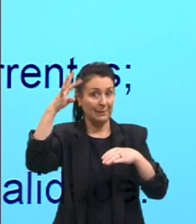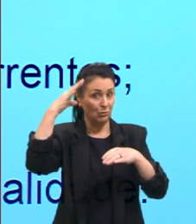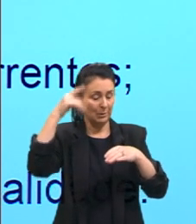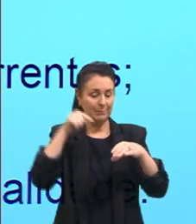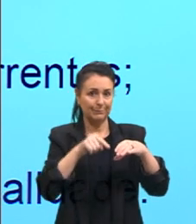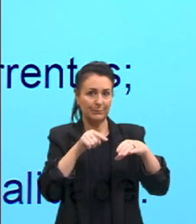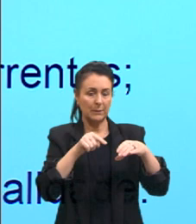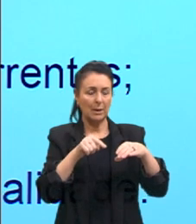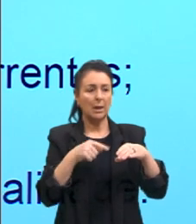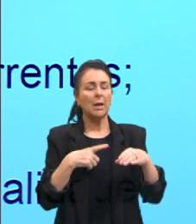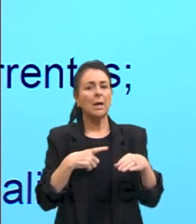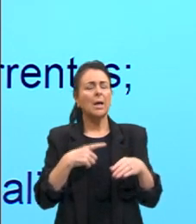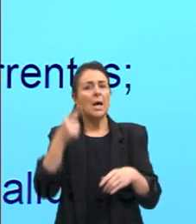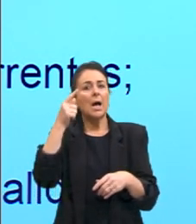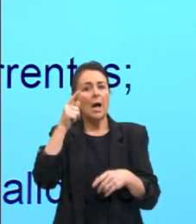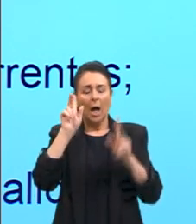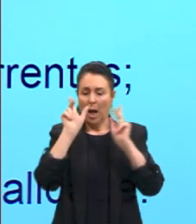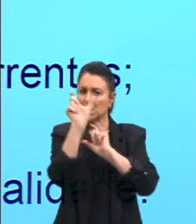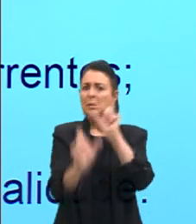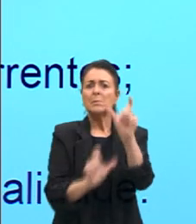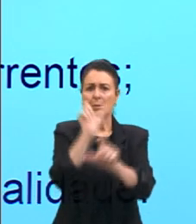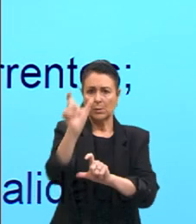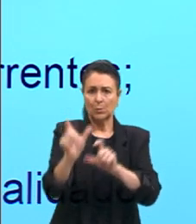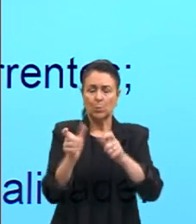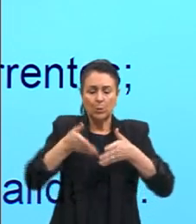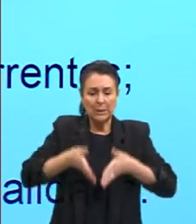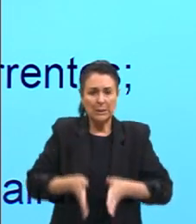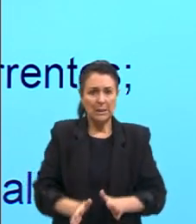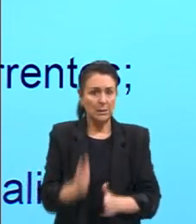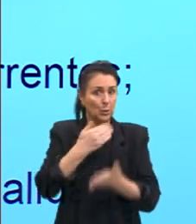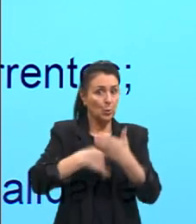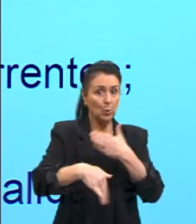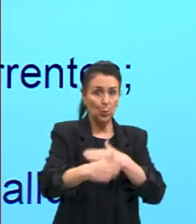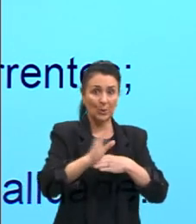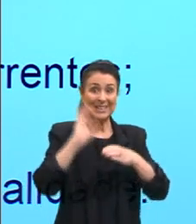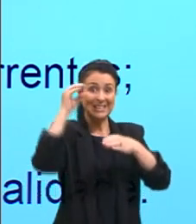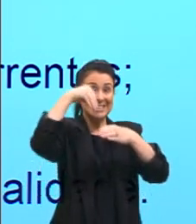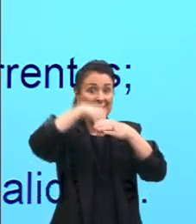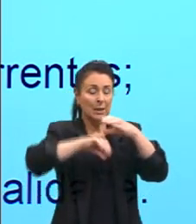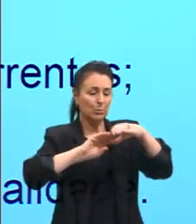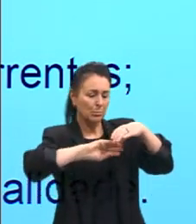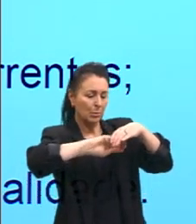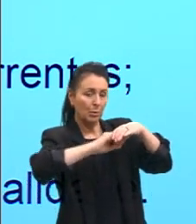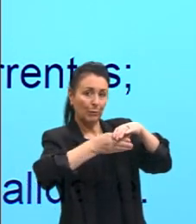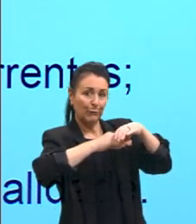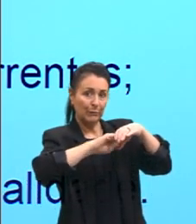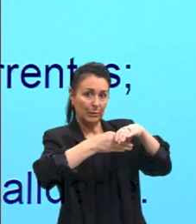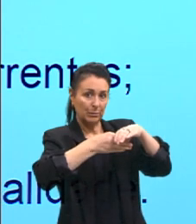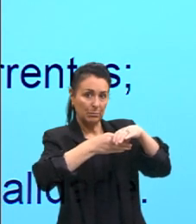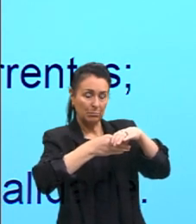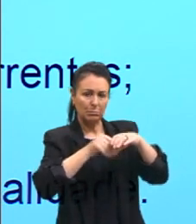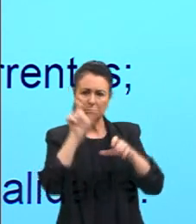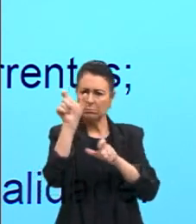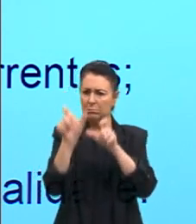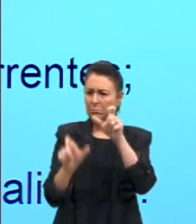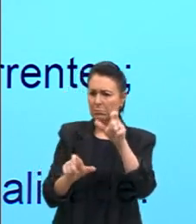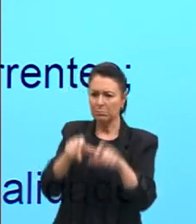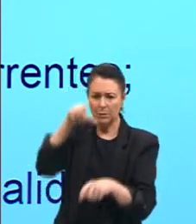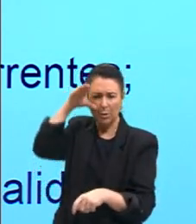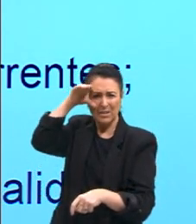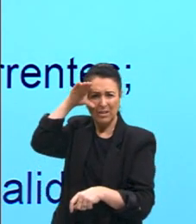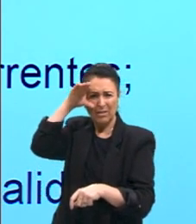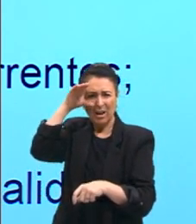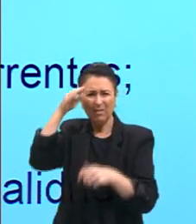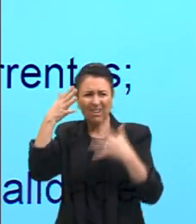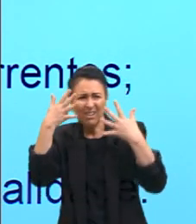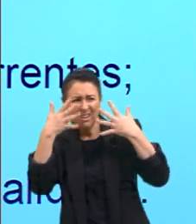nascido em uma caverna, aqui todas acorrentadas, e as pessoas apenas observavam as sombras, que